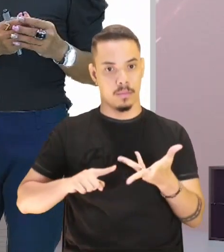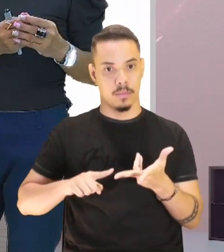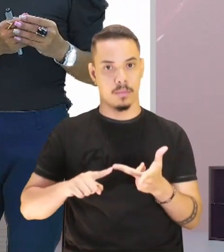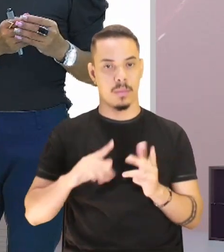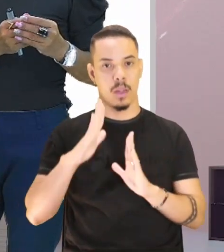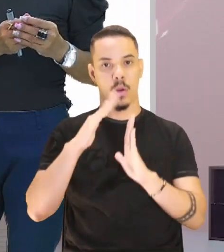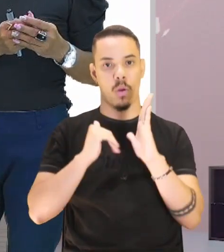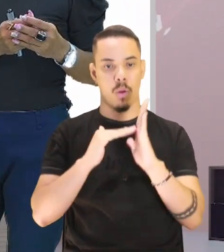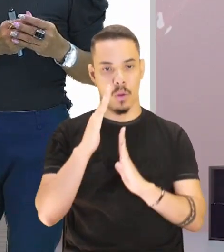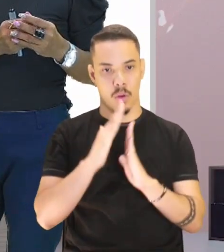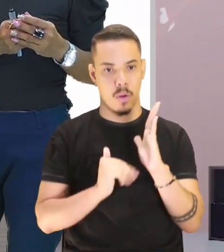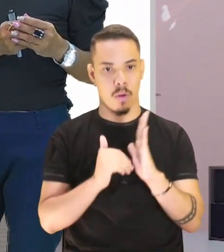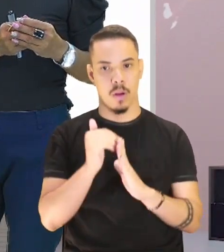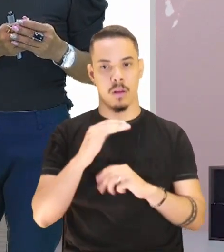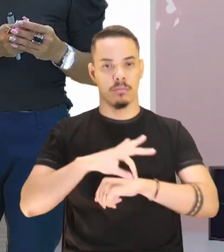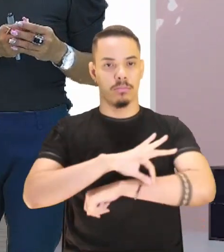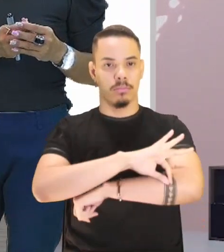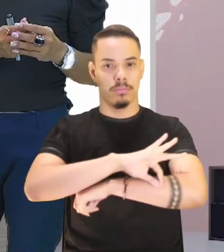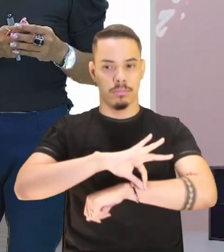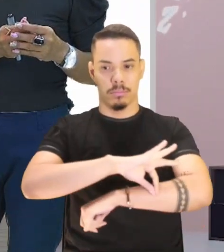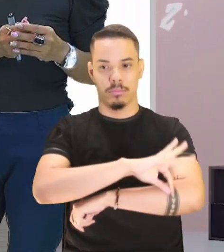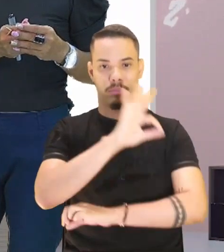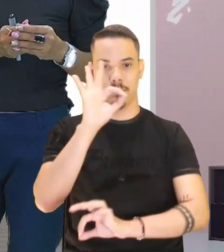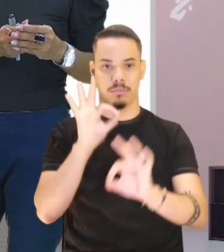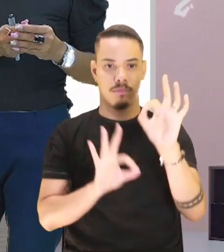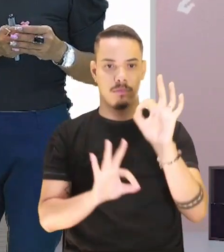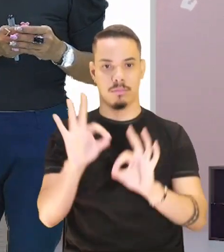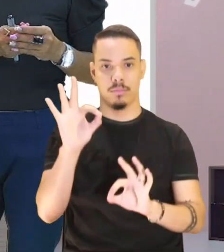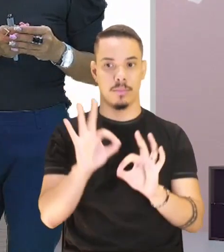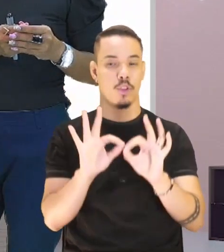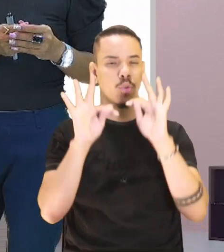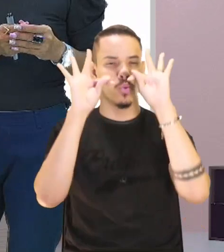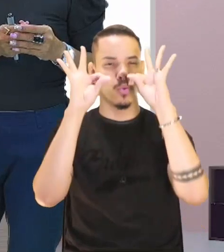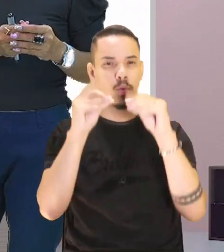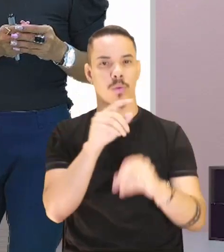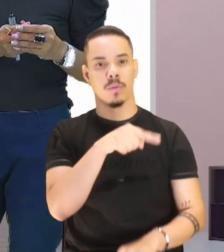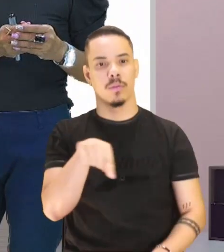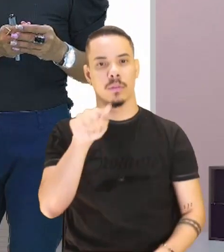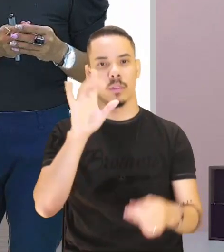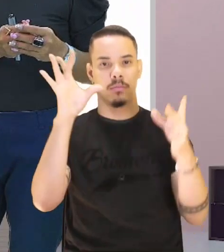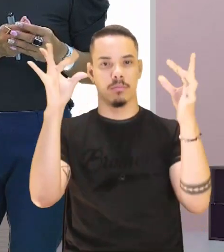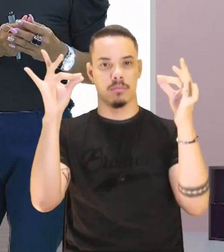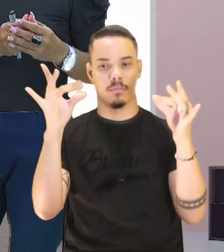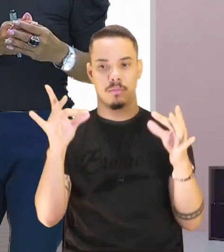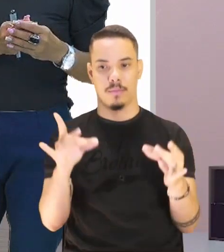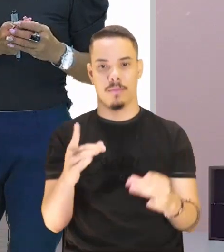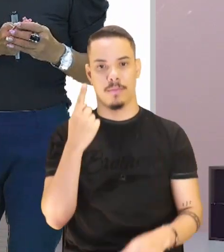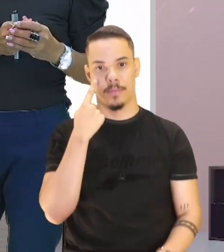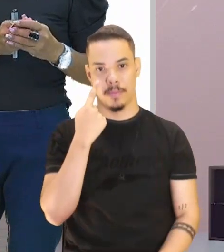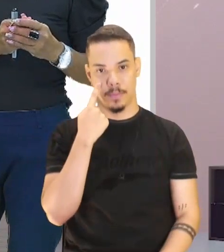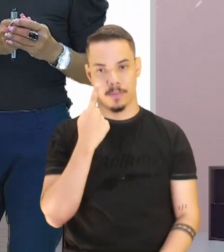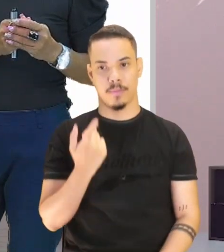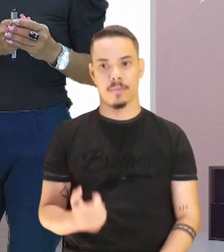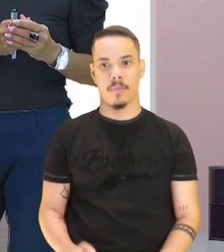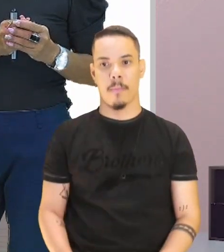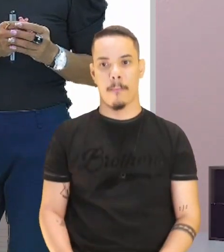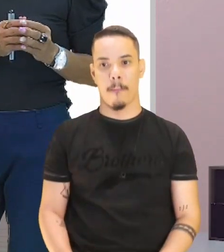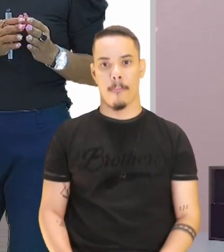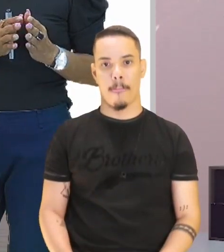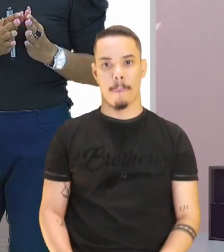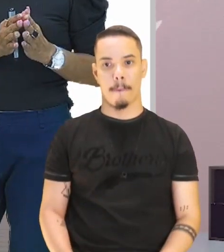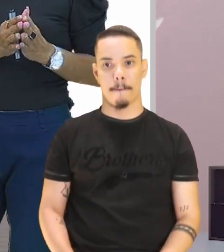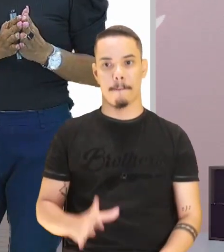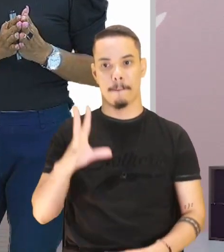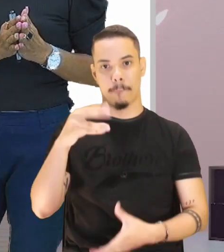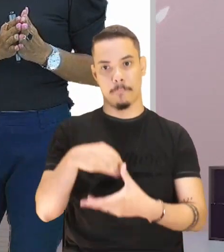pintura, na arquitetura, você vai ter que observar o todo. É, não temos como